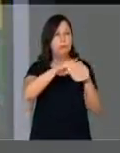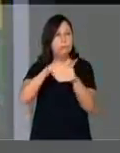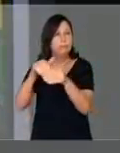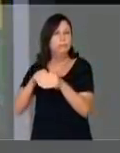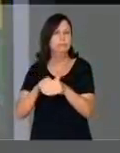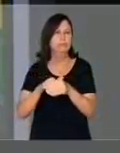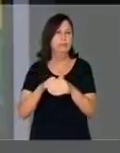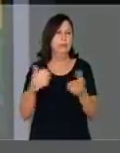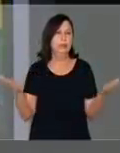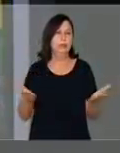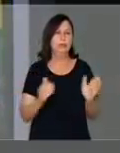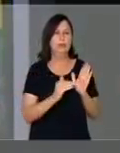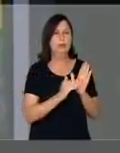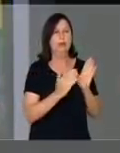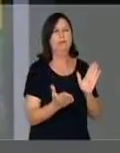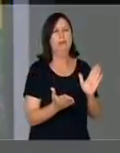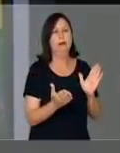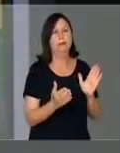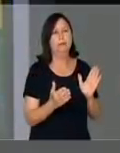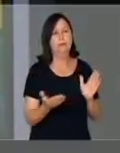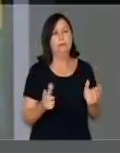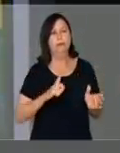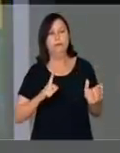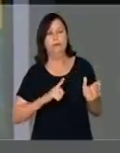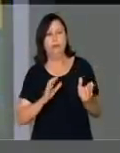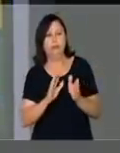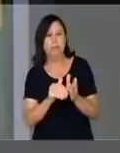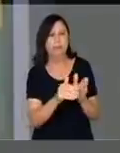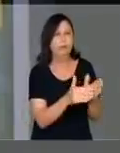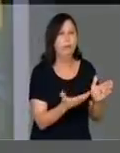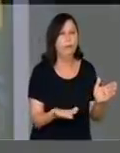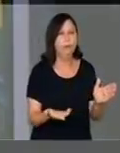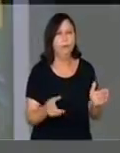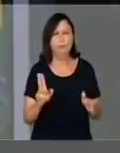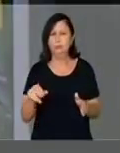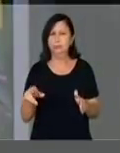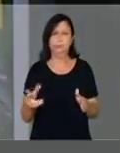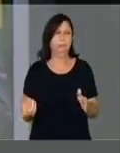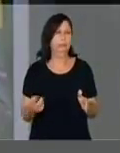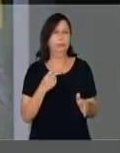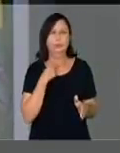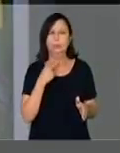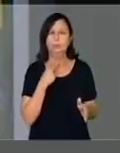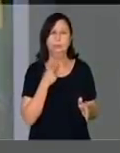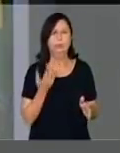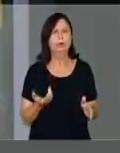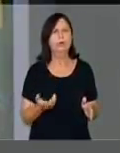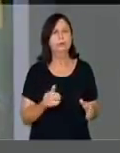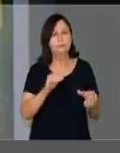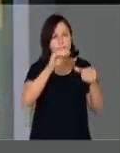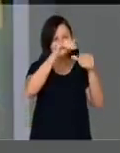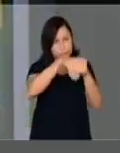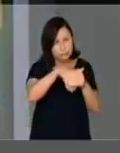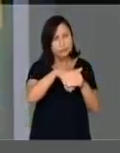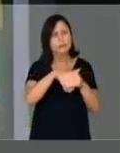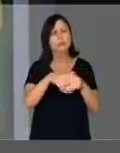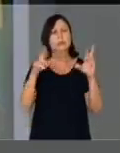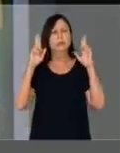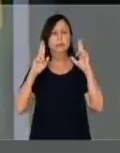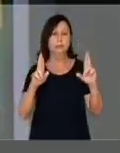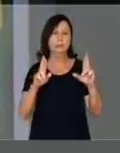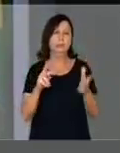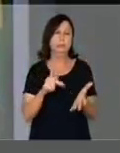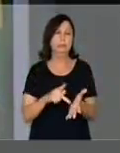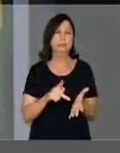vou ficar defendendo que teve fraude ou não. Não vou fazer isso não. Não sou leviano. É isso que tem que ser. Então